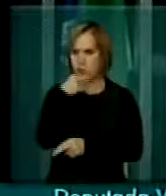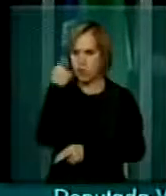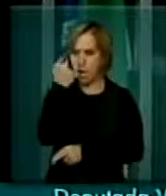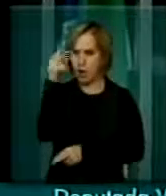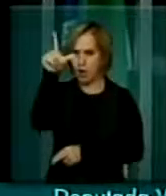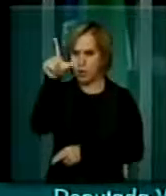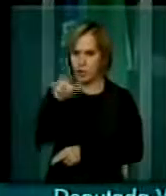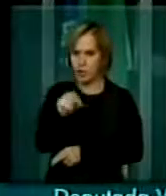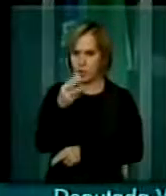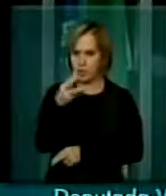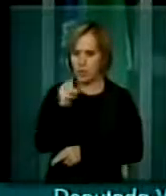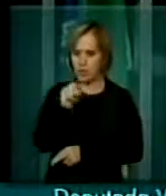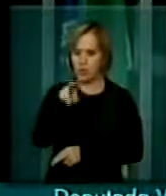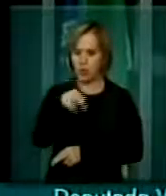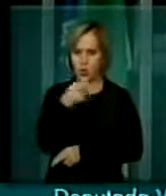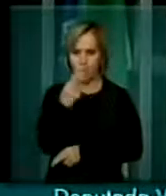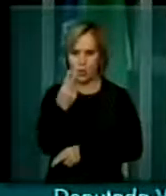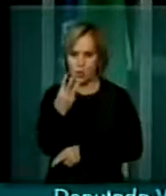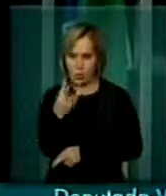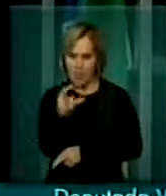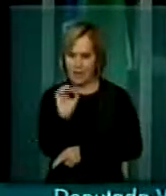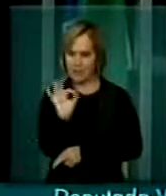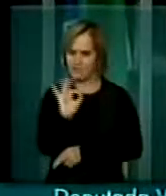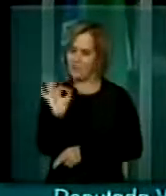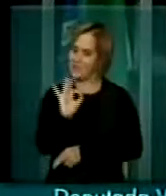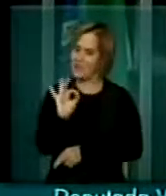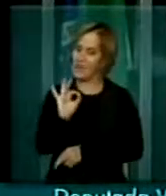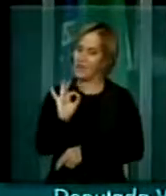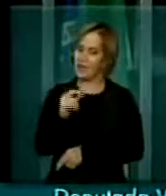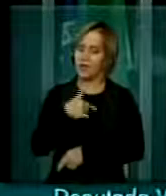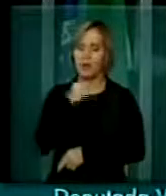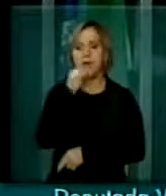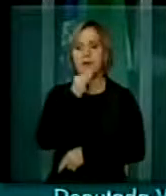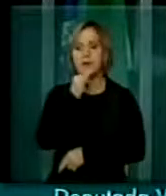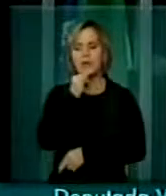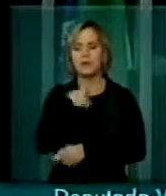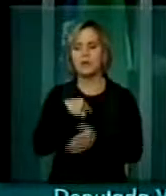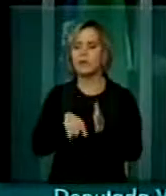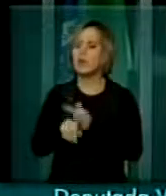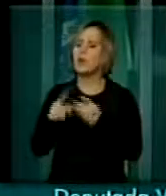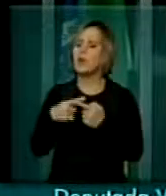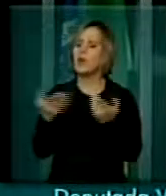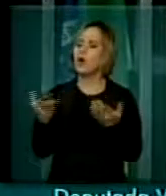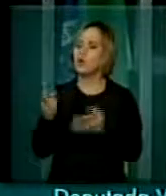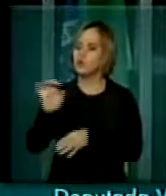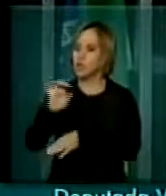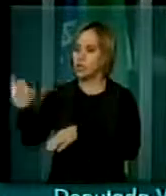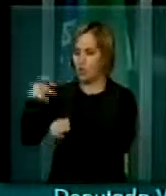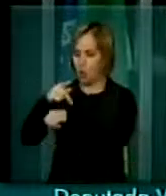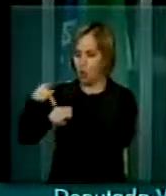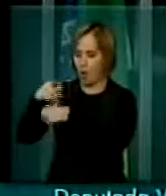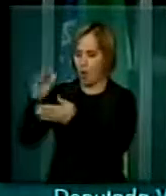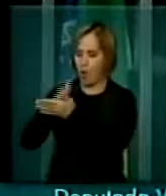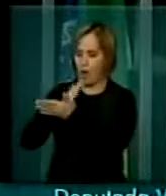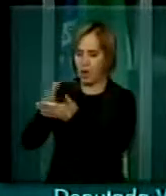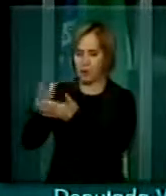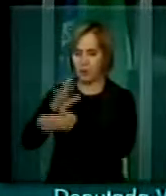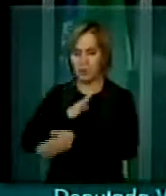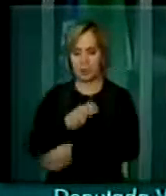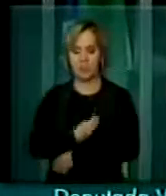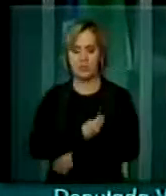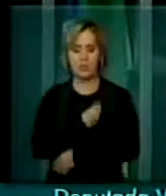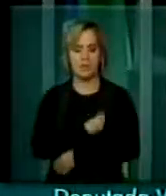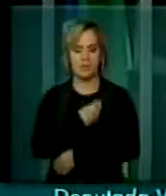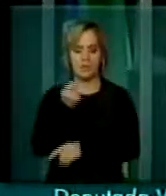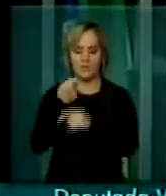de 40 horas semanais. Vou dar um exemplo somente à vossa excelência. O porquê hoje que a Europa e alguns países estão vivendo uma situação